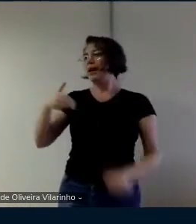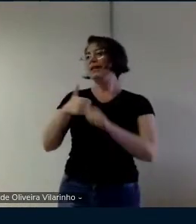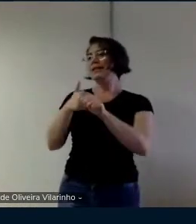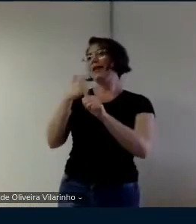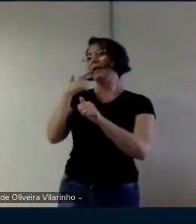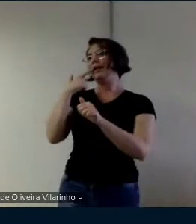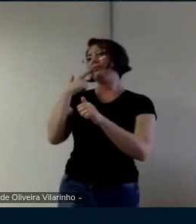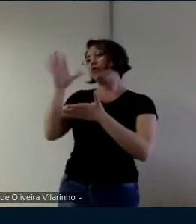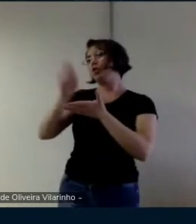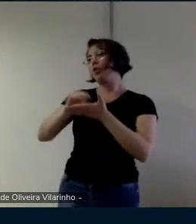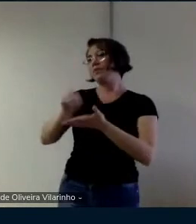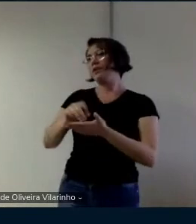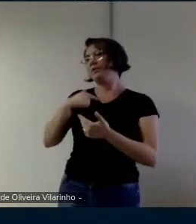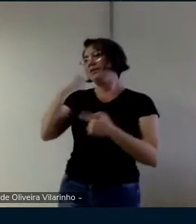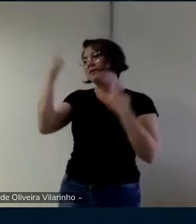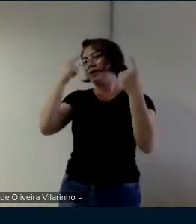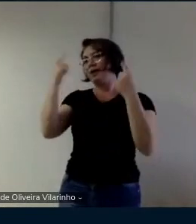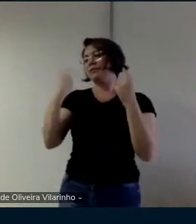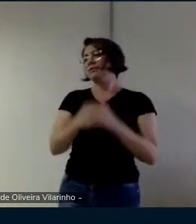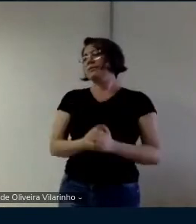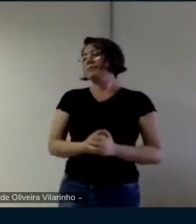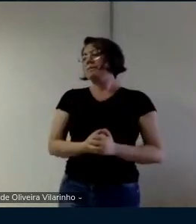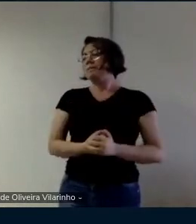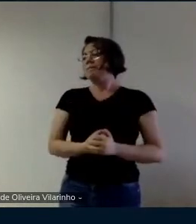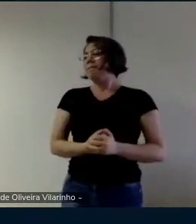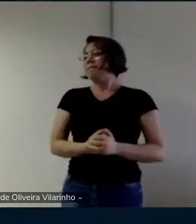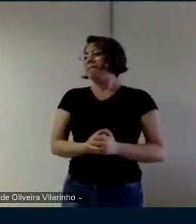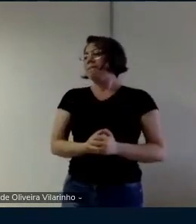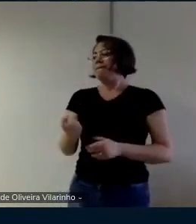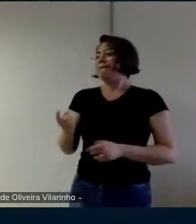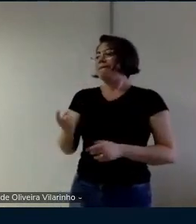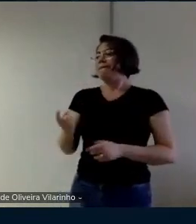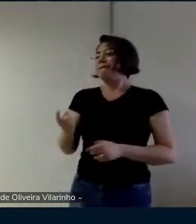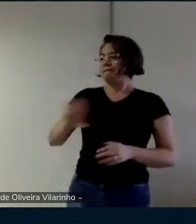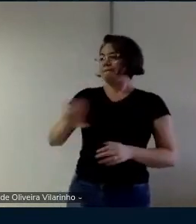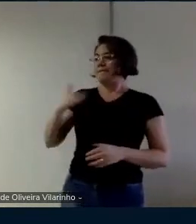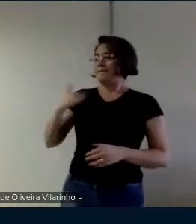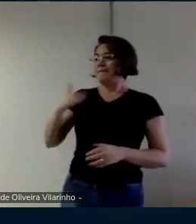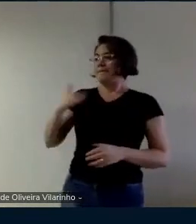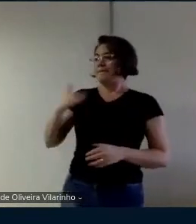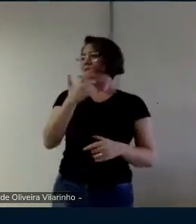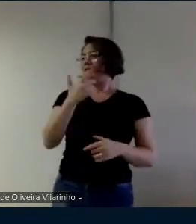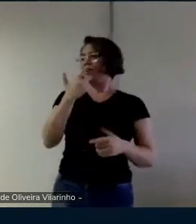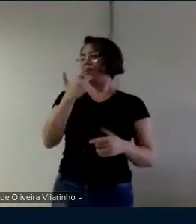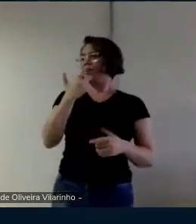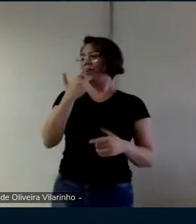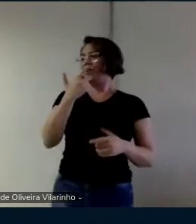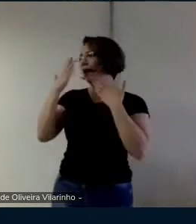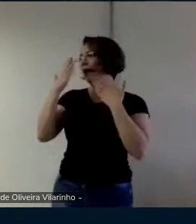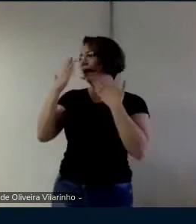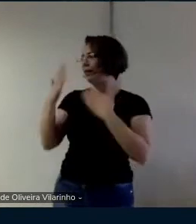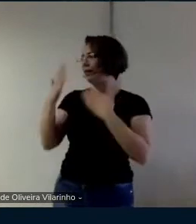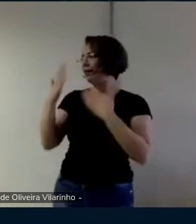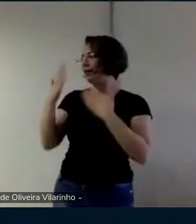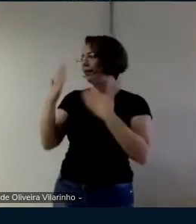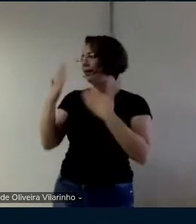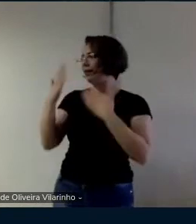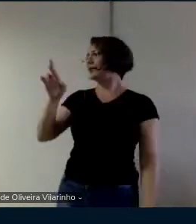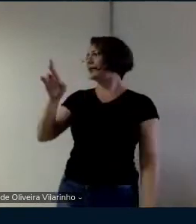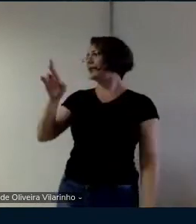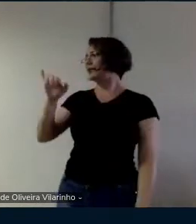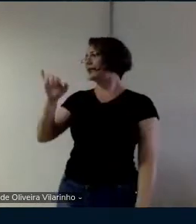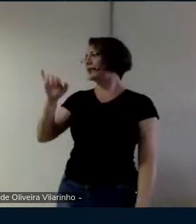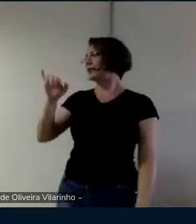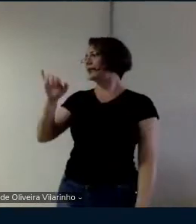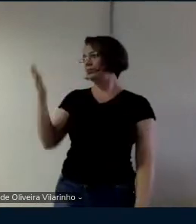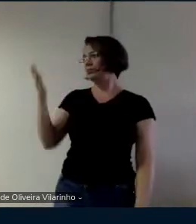foi algum laço com relação ao material que aqui a gente tem duas quero agradecer a Ingrid que foi na minha casa